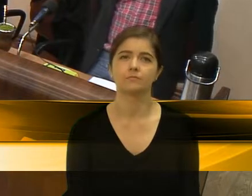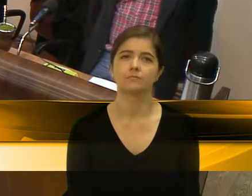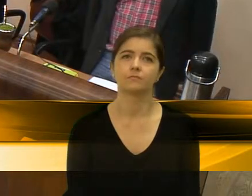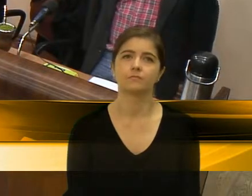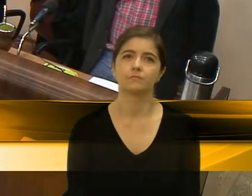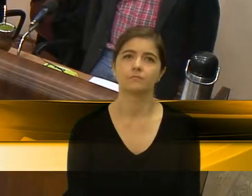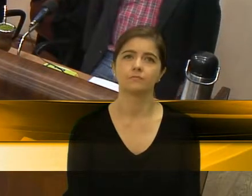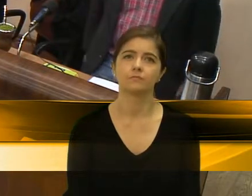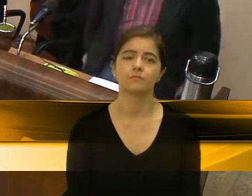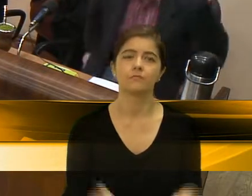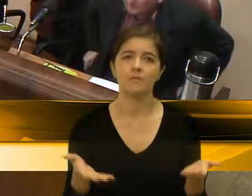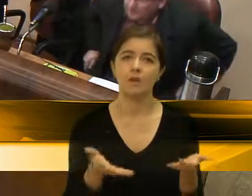Passamos ao grande expediente.